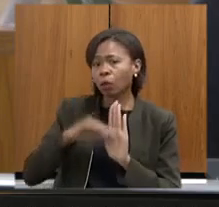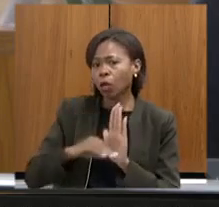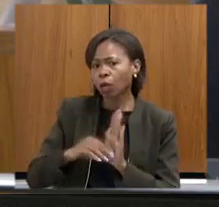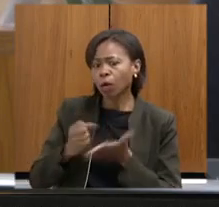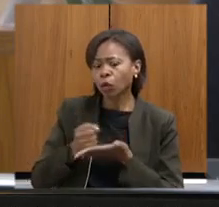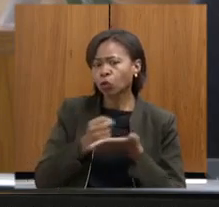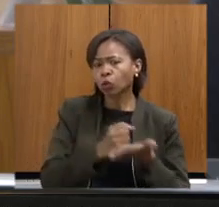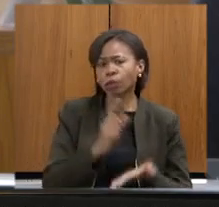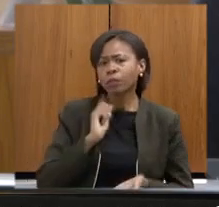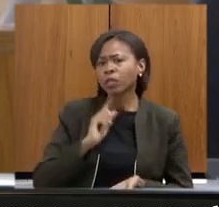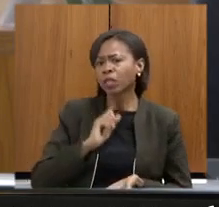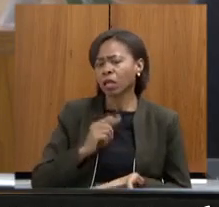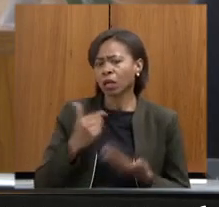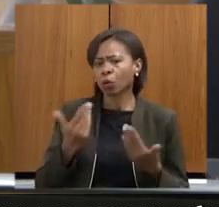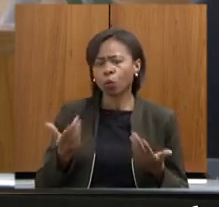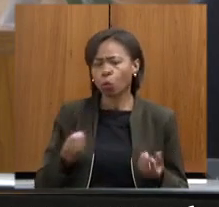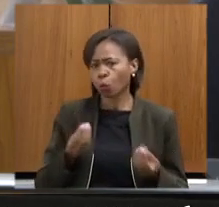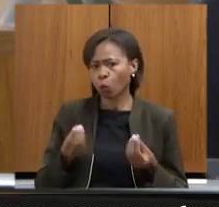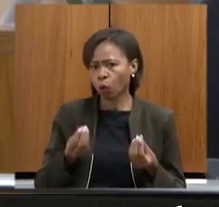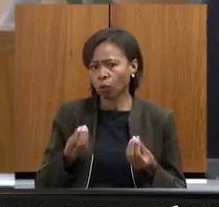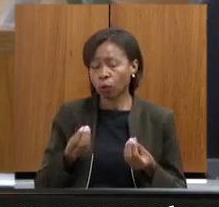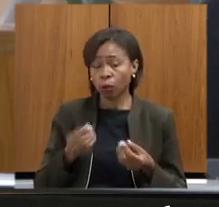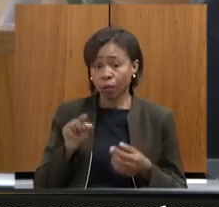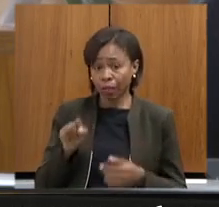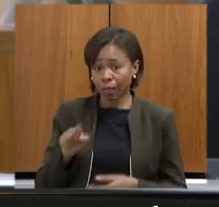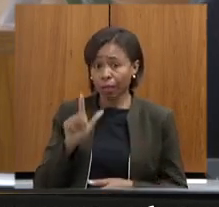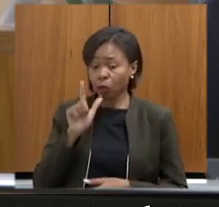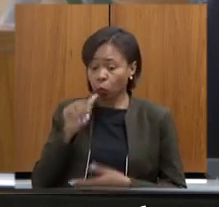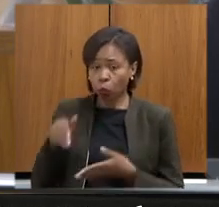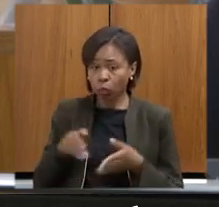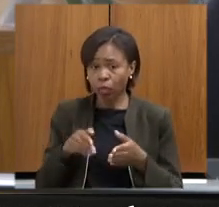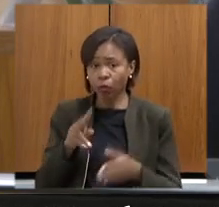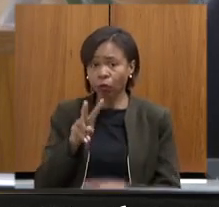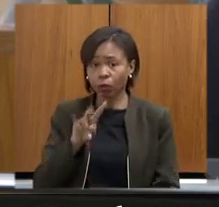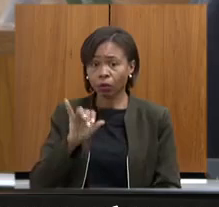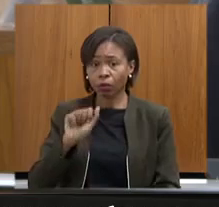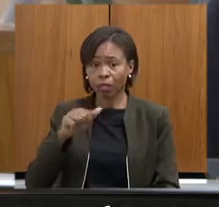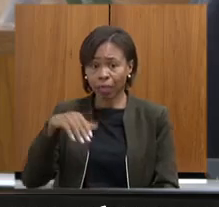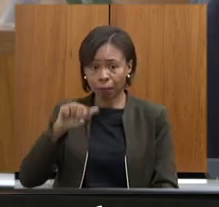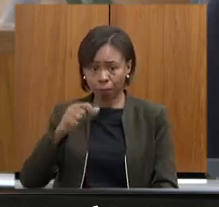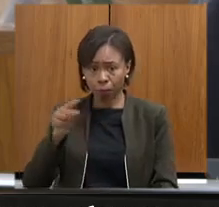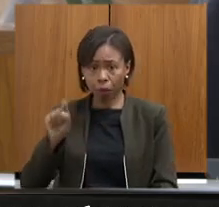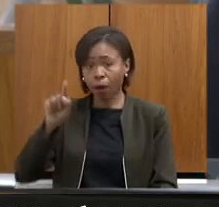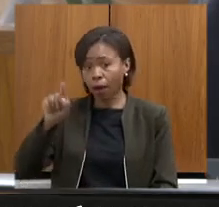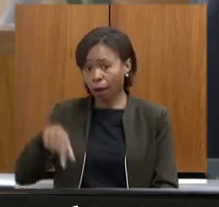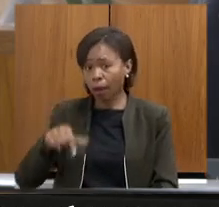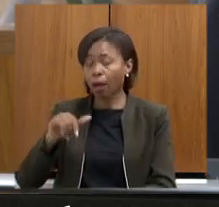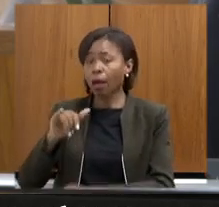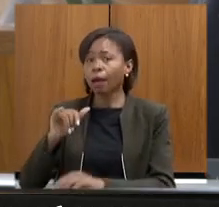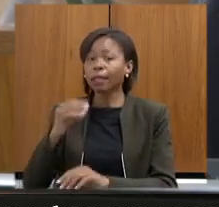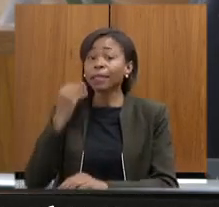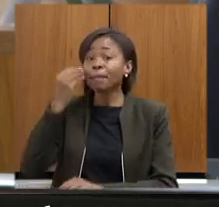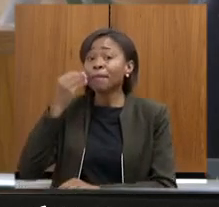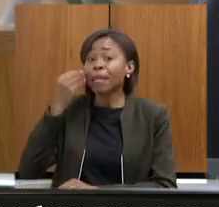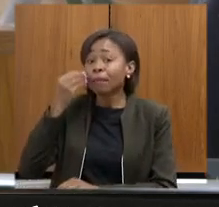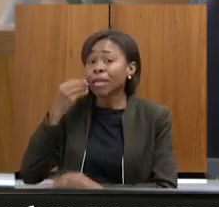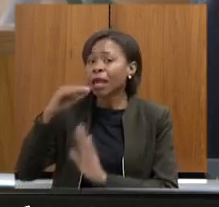revitalização do Rio Viamão é um projeto experimental vinculado ao